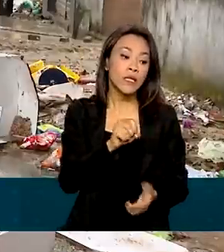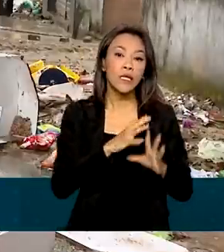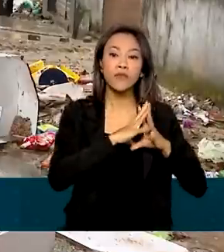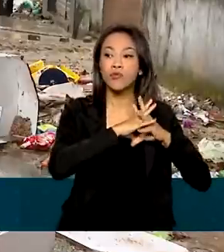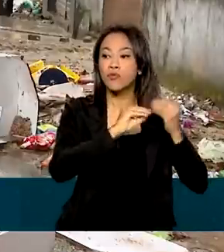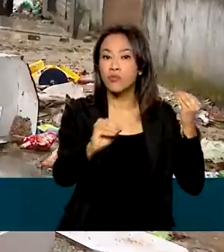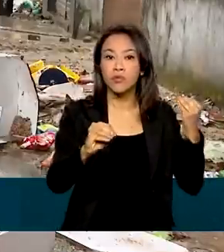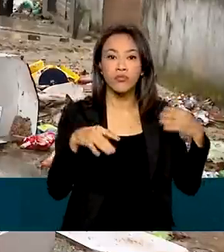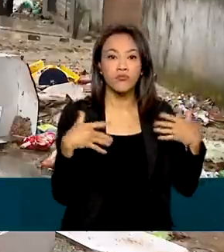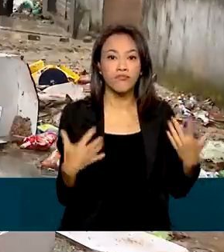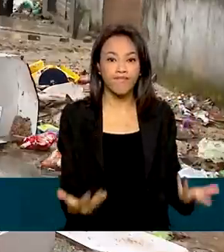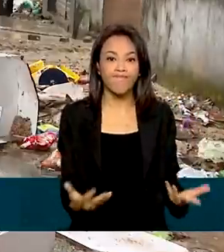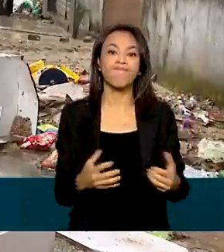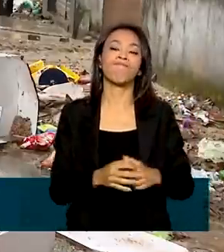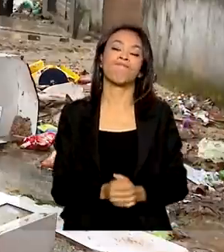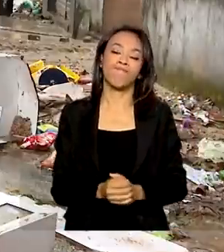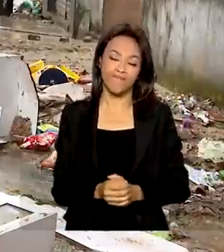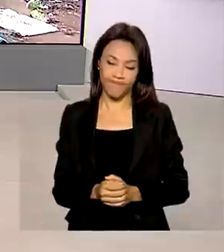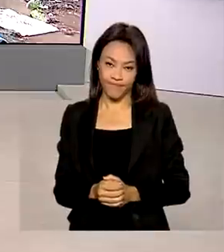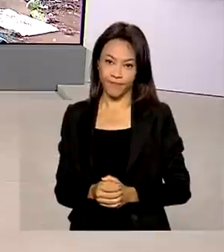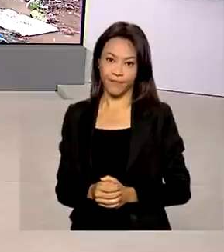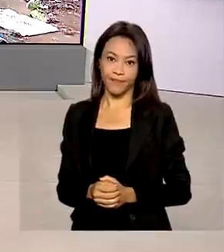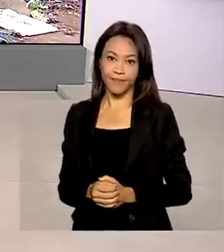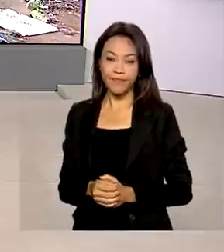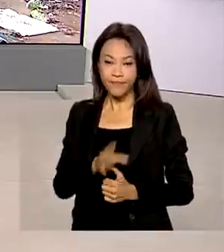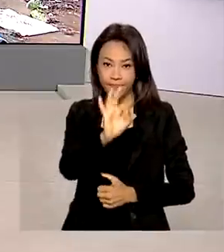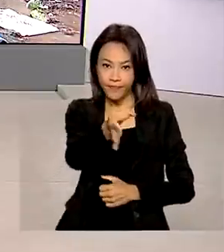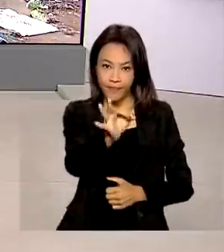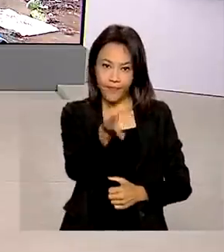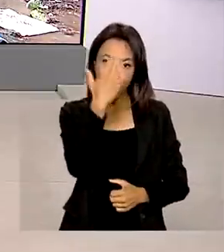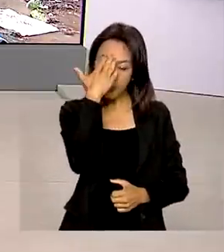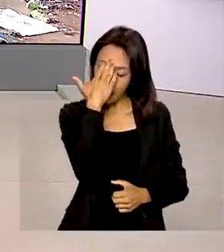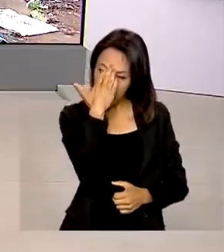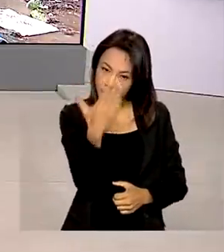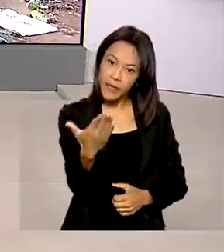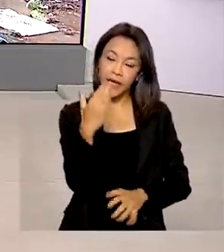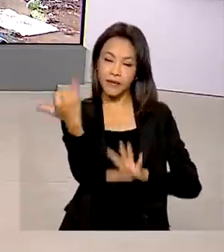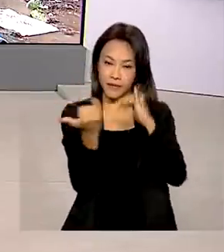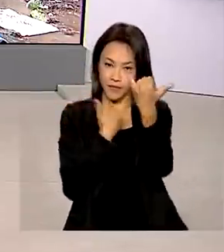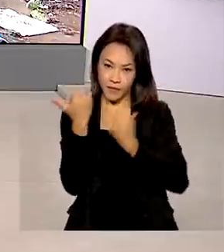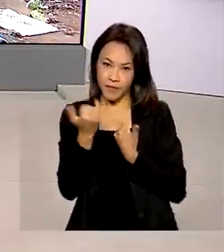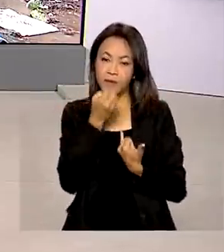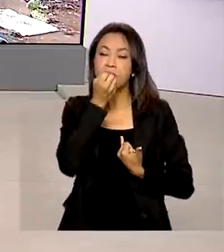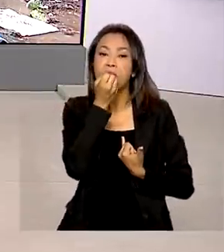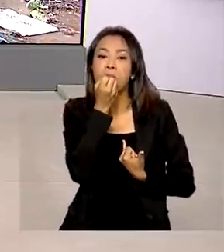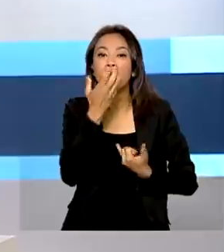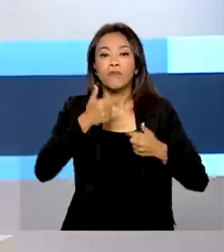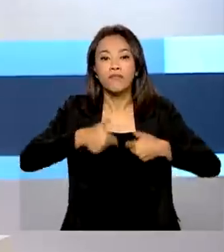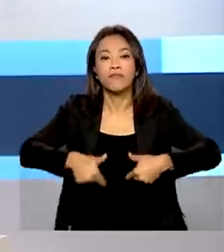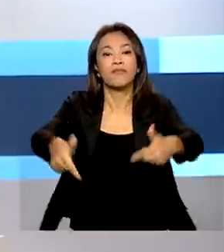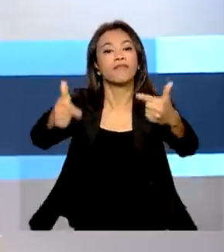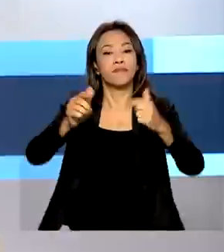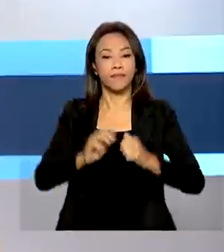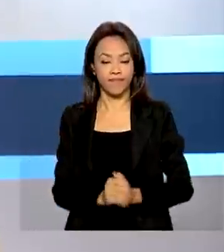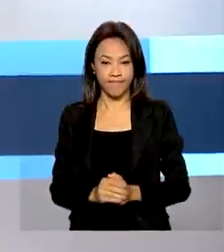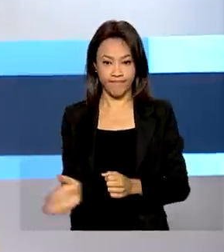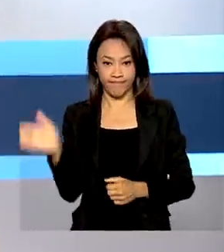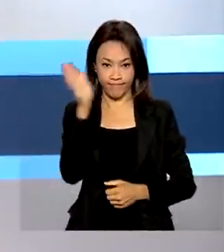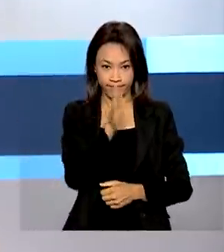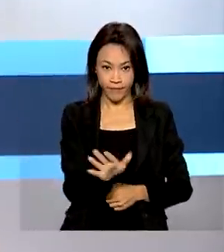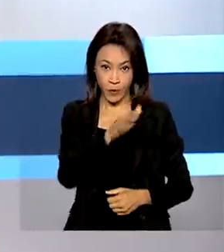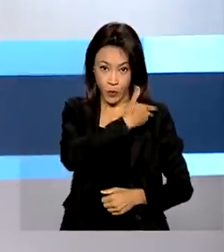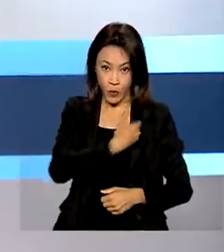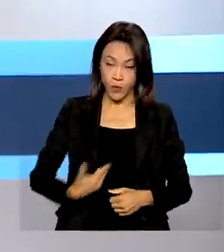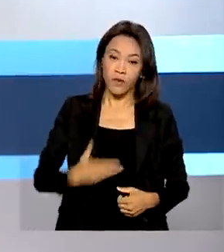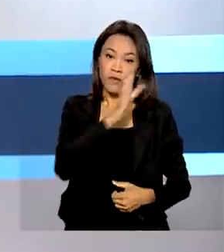desaparecidas. Voltamos com você, Renata. Tá certo, Maurício. Obrigada pelas suas informações. Bom trabalho para você. E olha, o governo federal